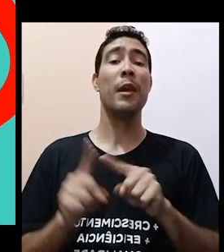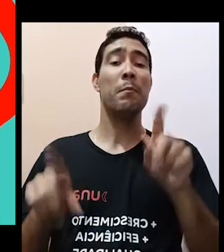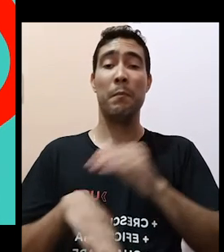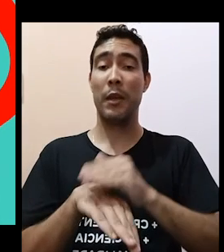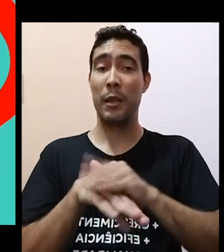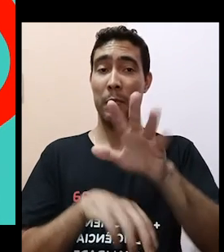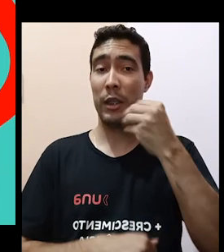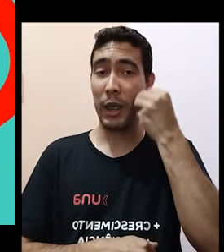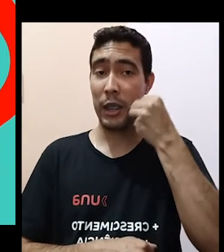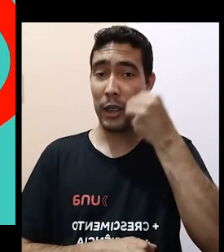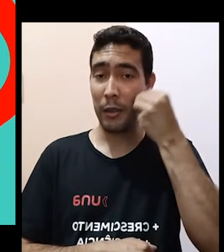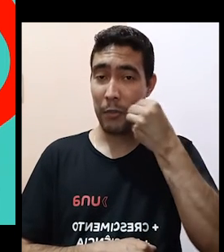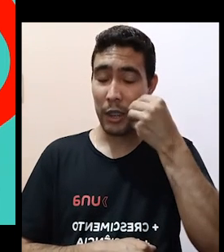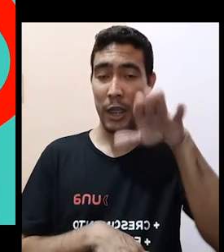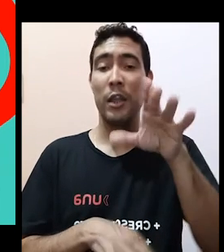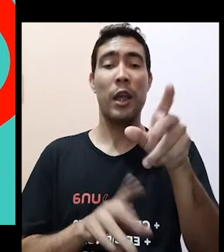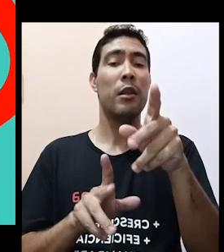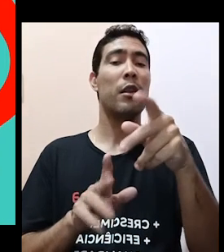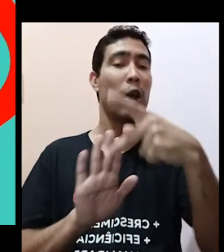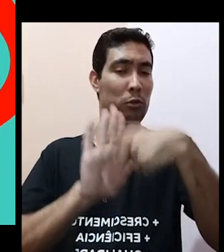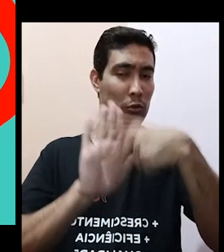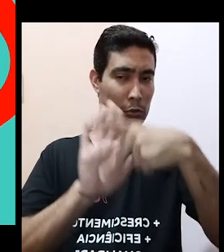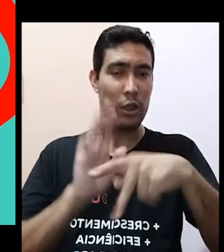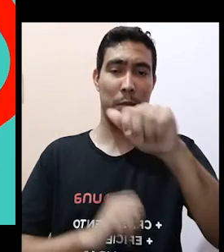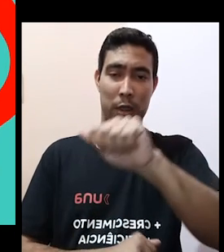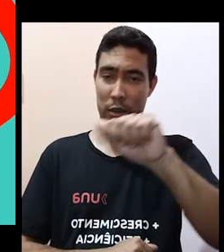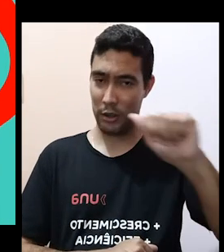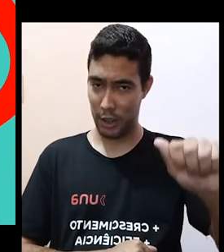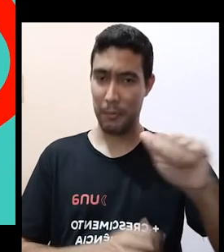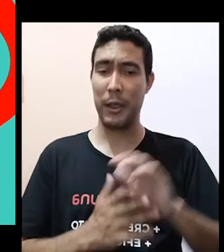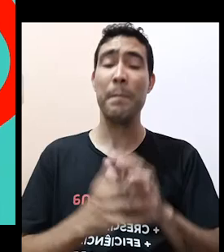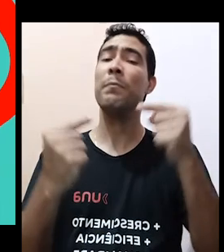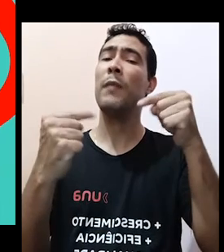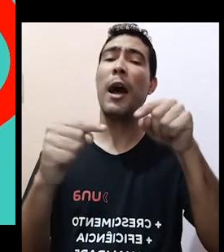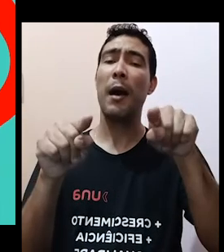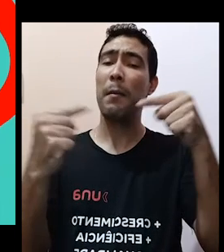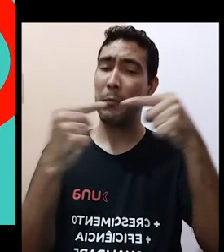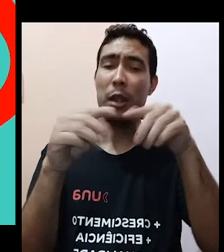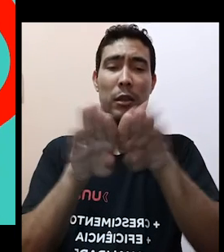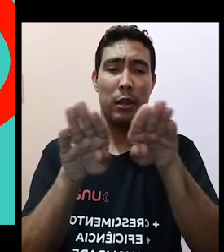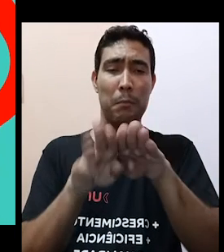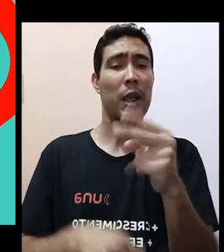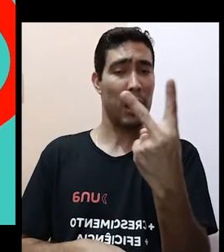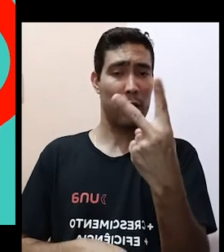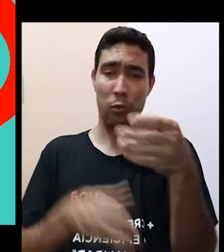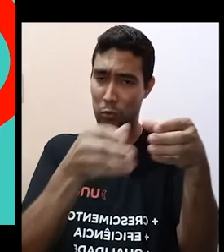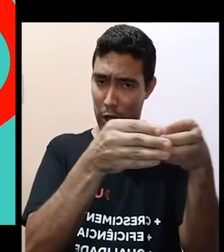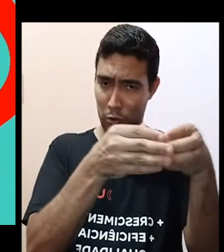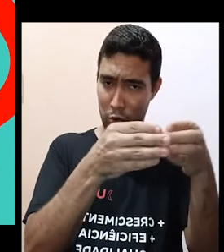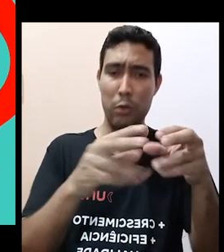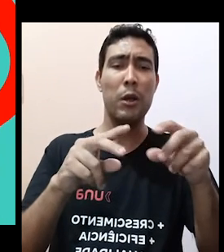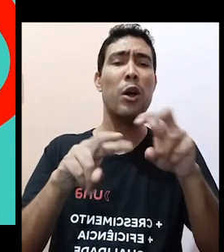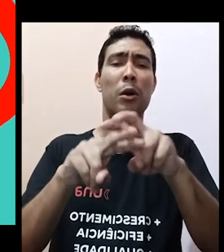experiência no projeto de arbitragem acadêmica também deu-se na segunda turma, em razão de